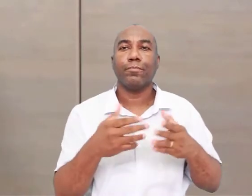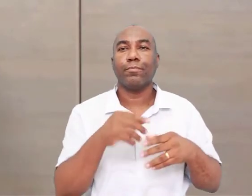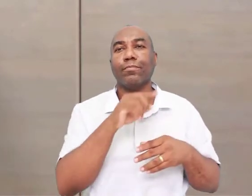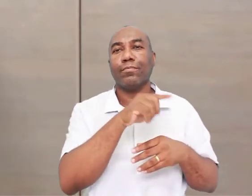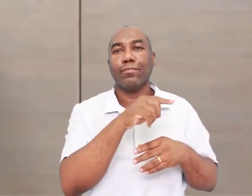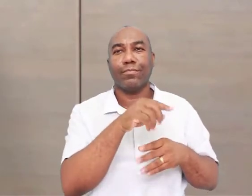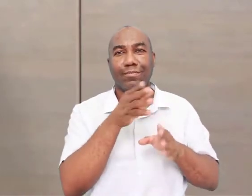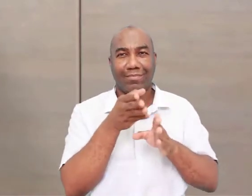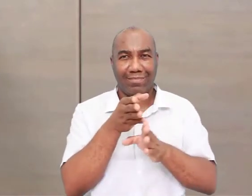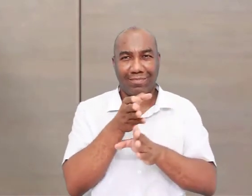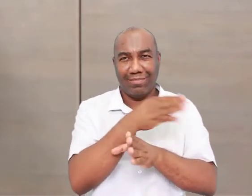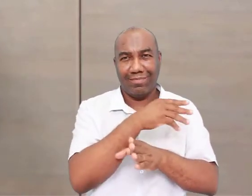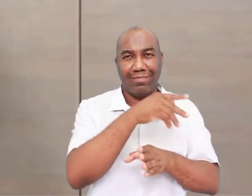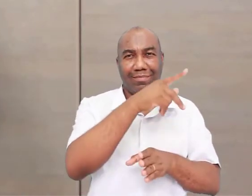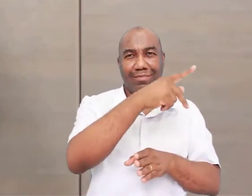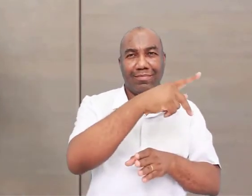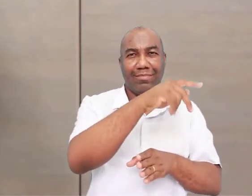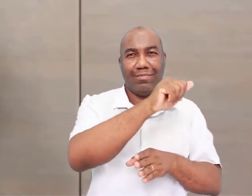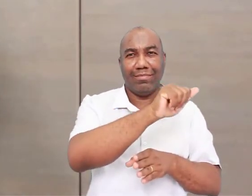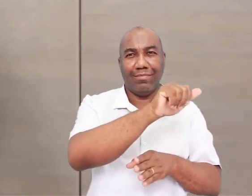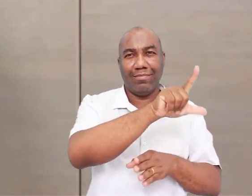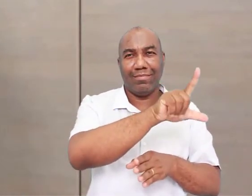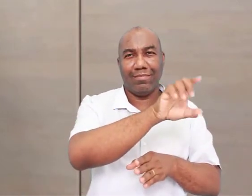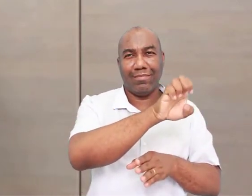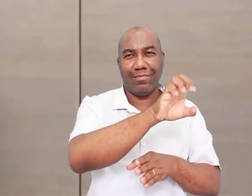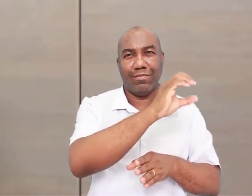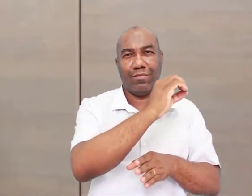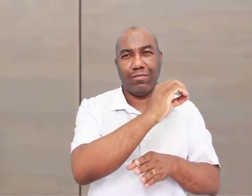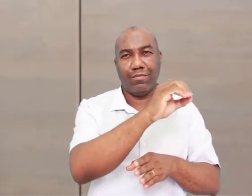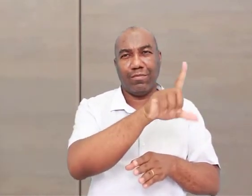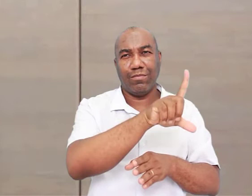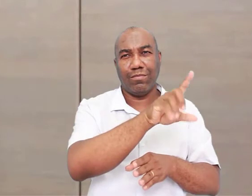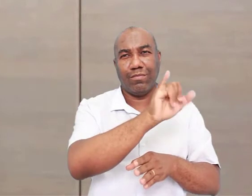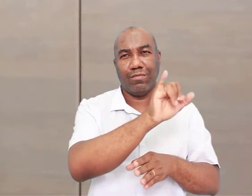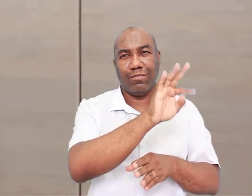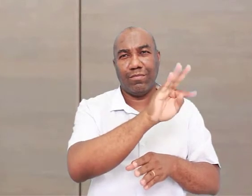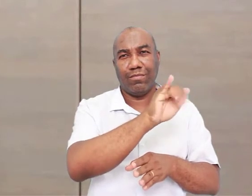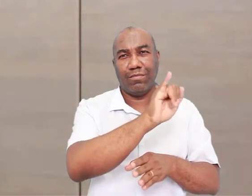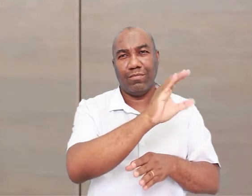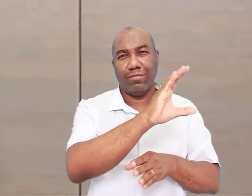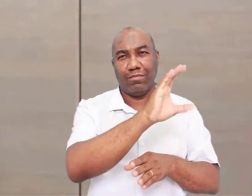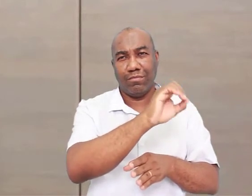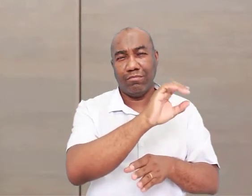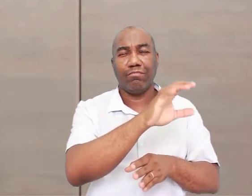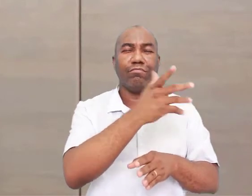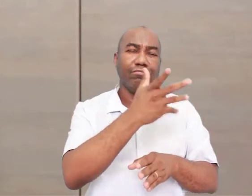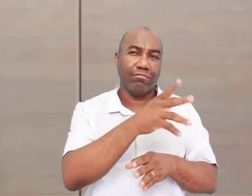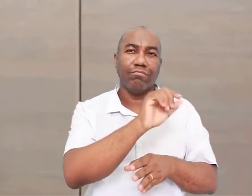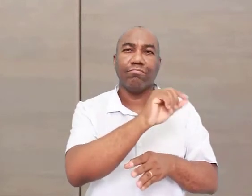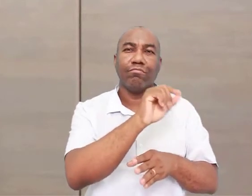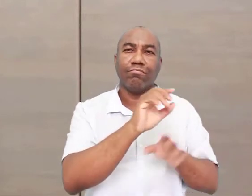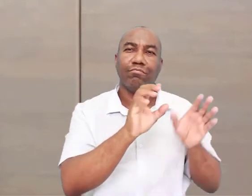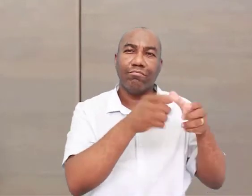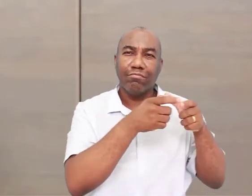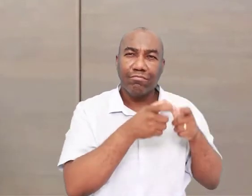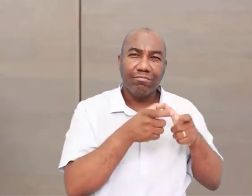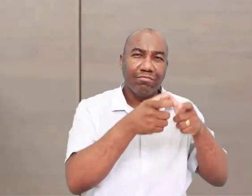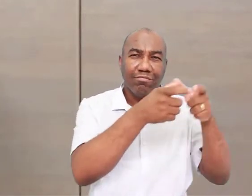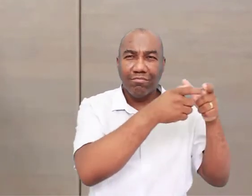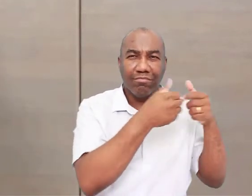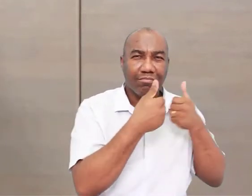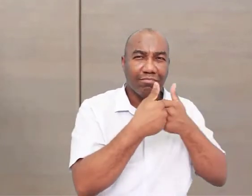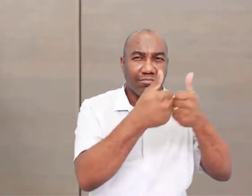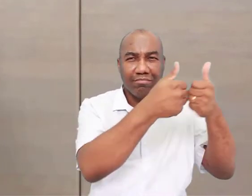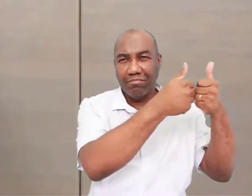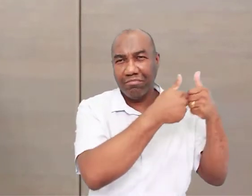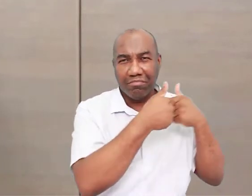todos os continentes foram habitados. Nessa fase aqui, de aproximadamente 2,5 milhões de